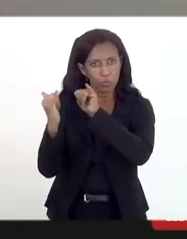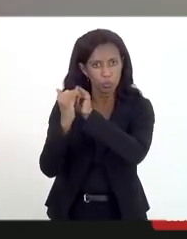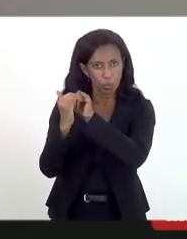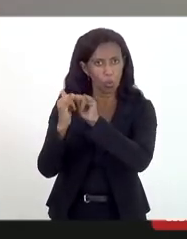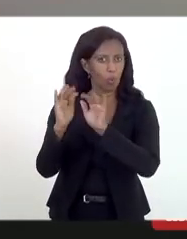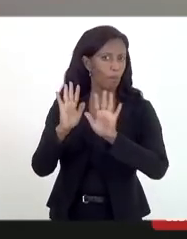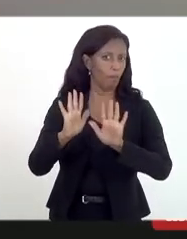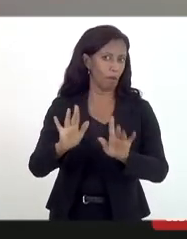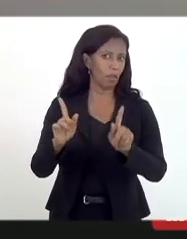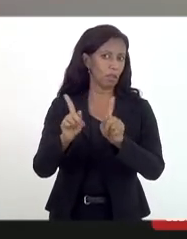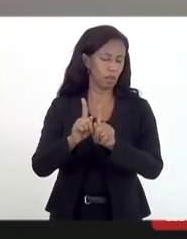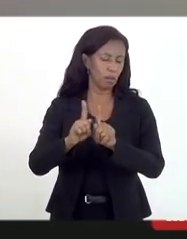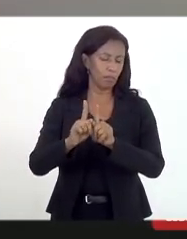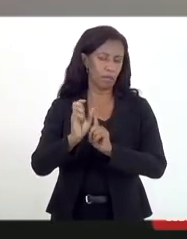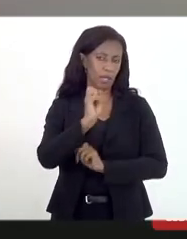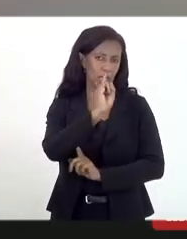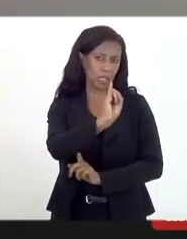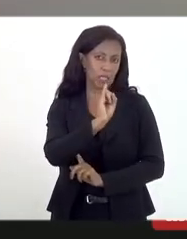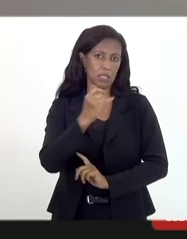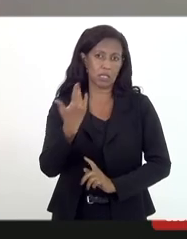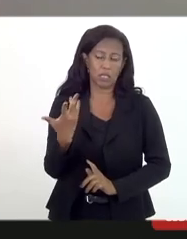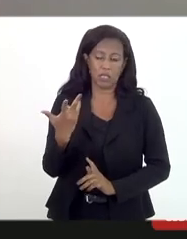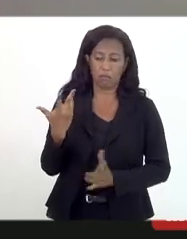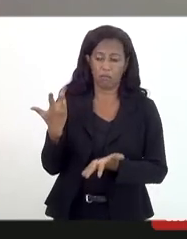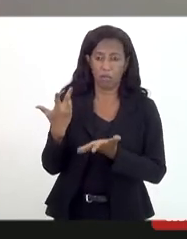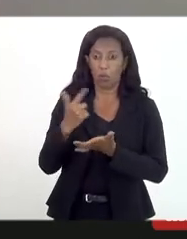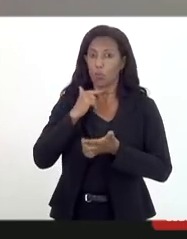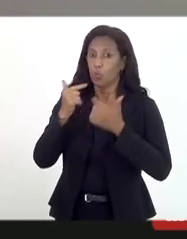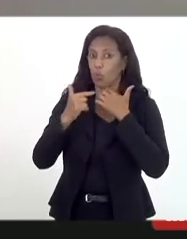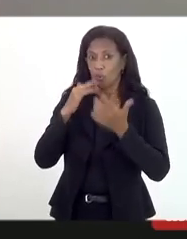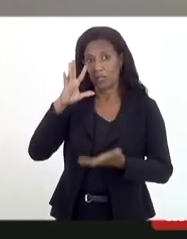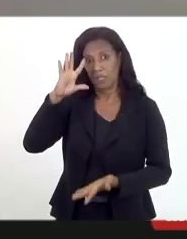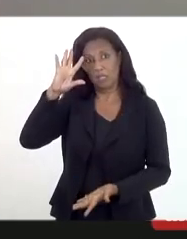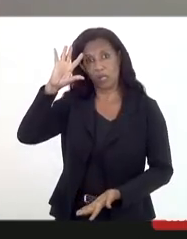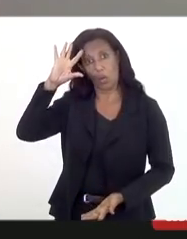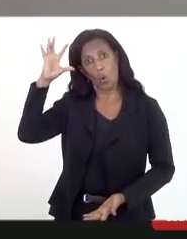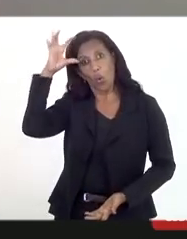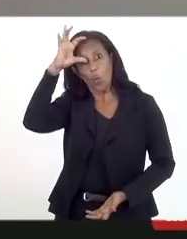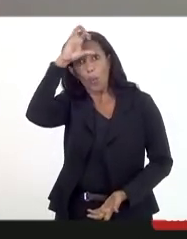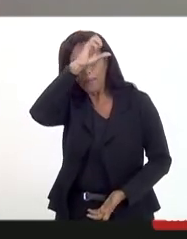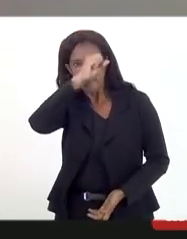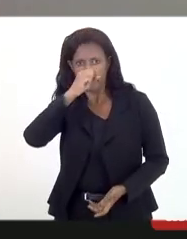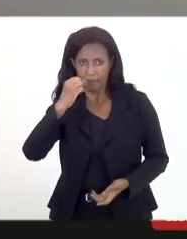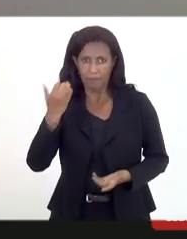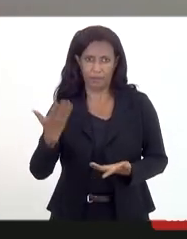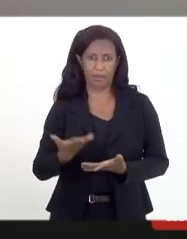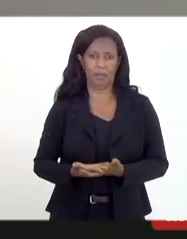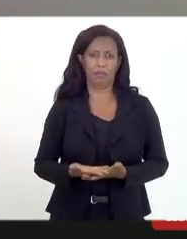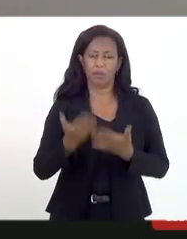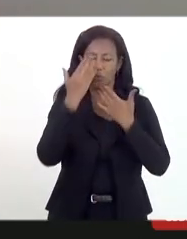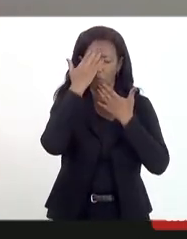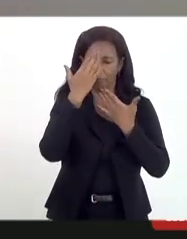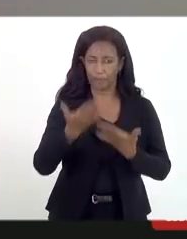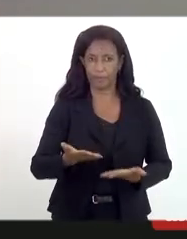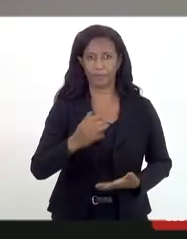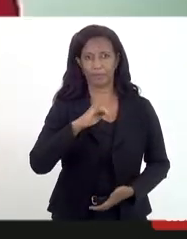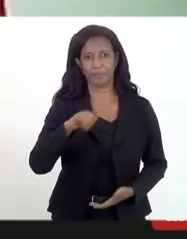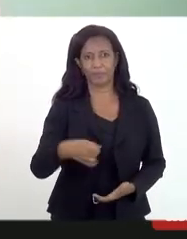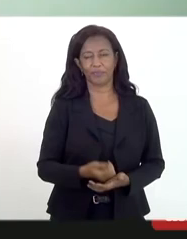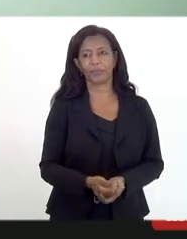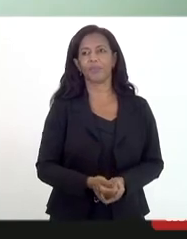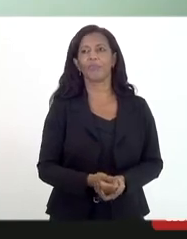eventualmente eu também me fui não consegui me fazer compreender devidamente obrigado pelo espaço bom